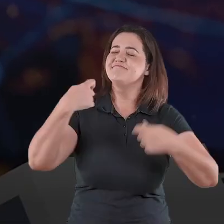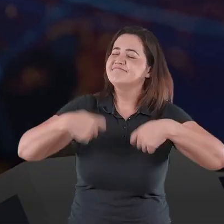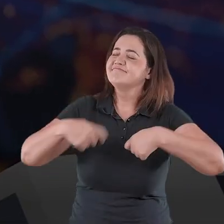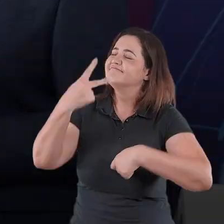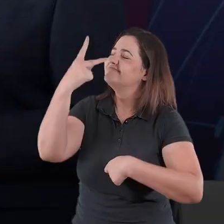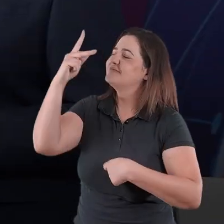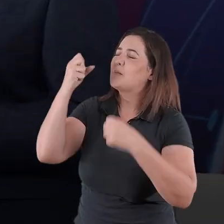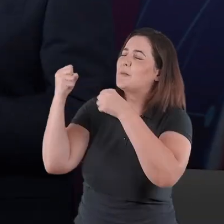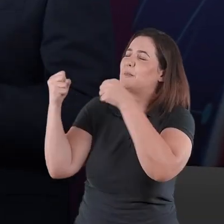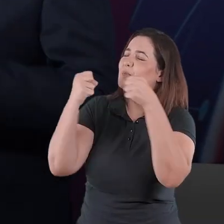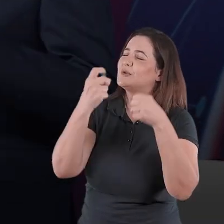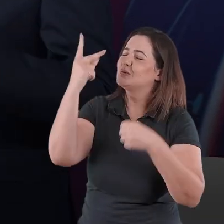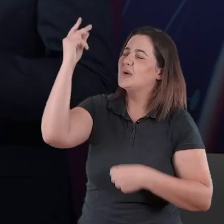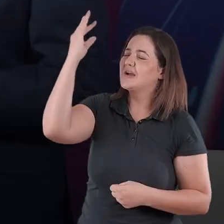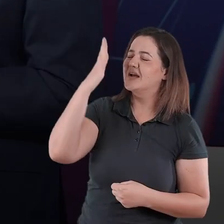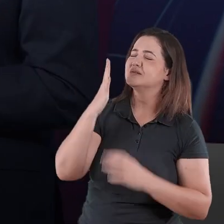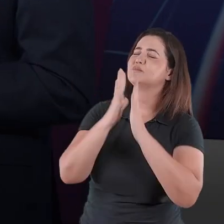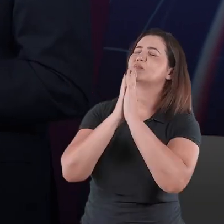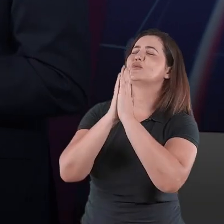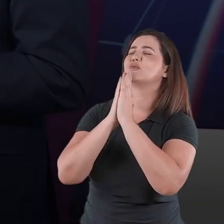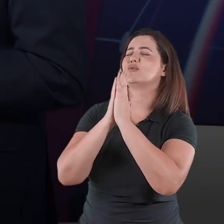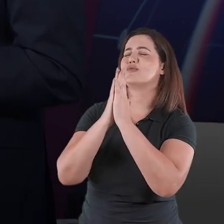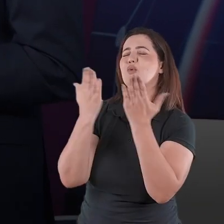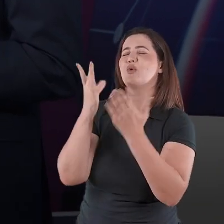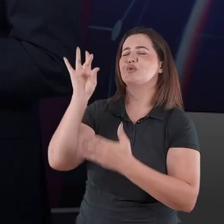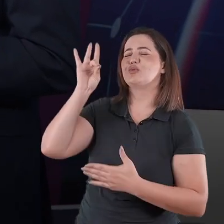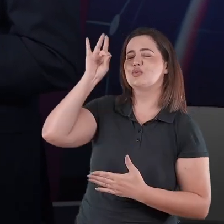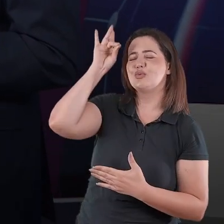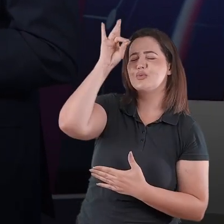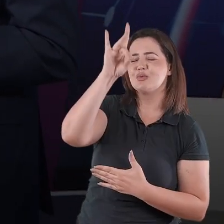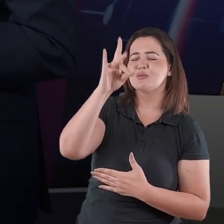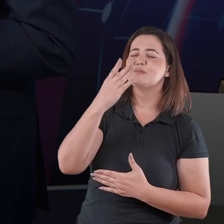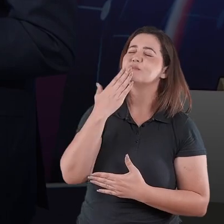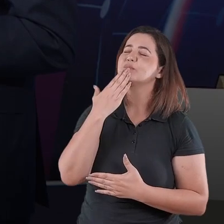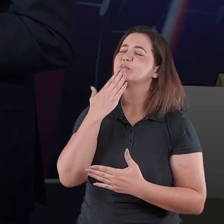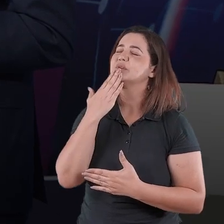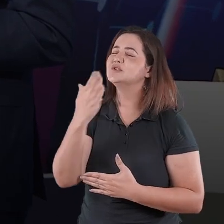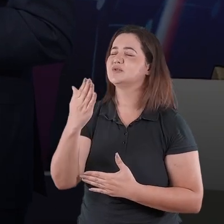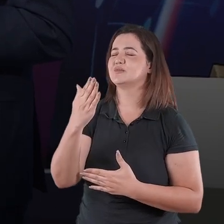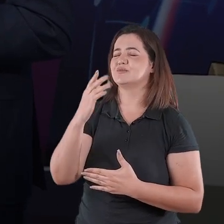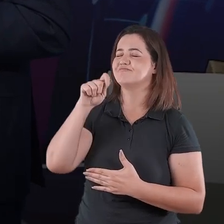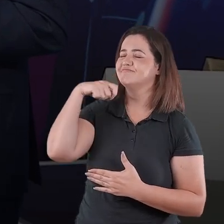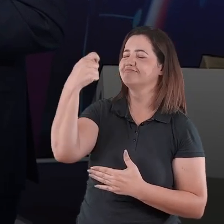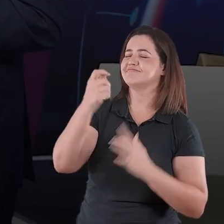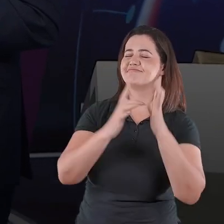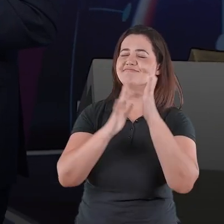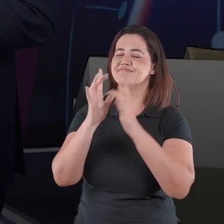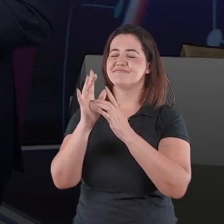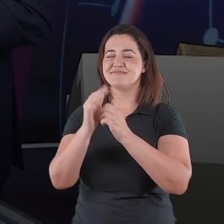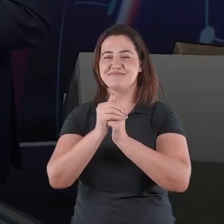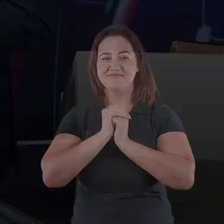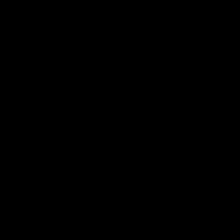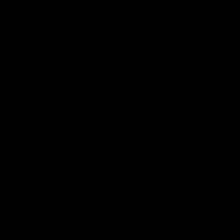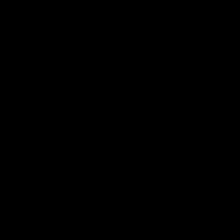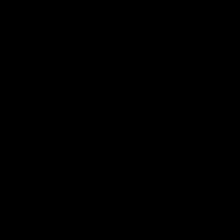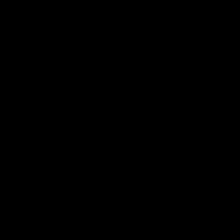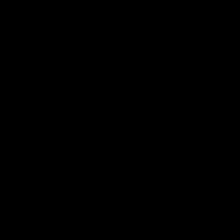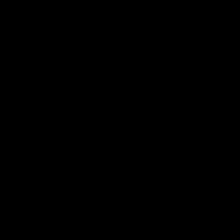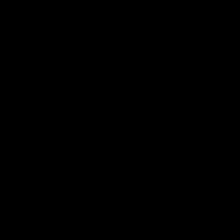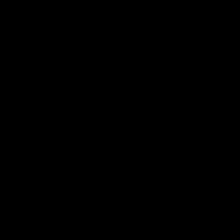poder e da tua graça, por isso nos alcança nesse momento, é o que eu lhe peço no nome de Jesus, amém.